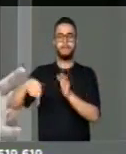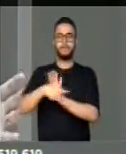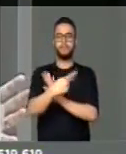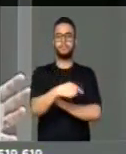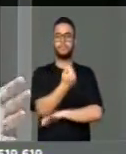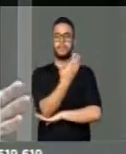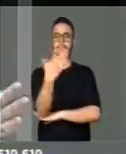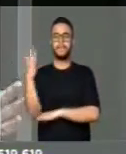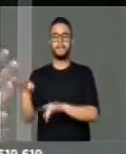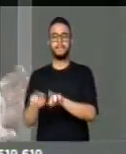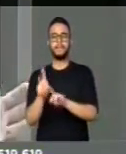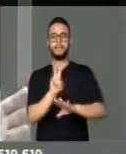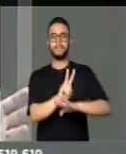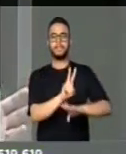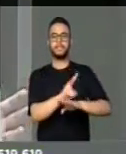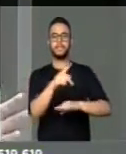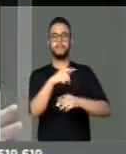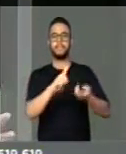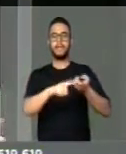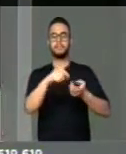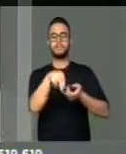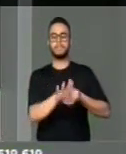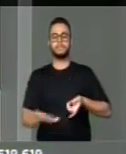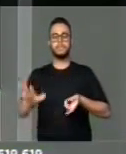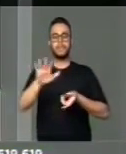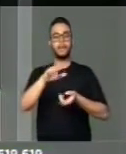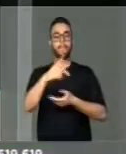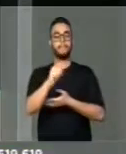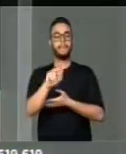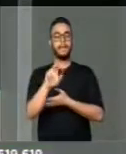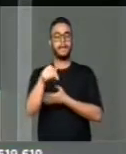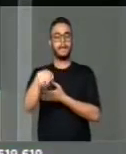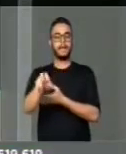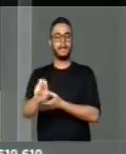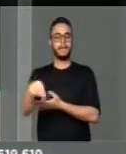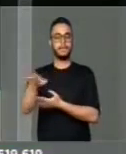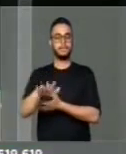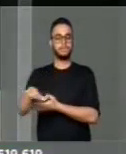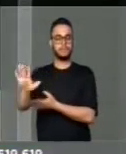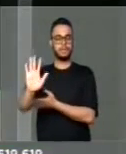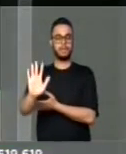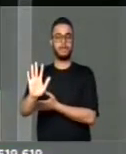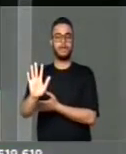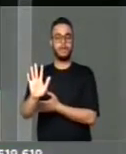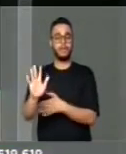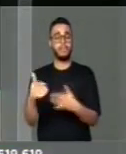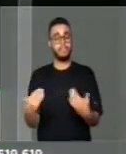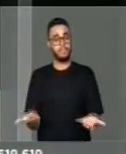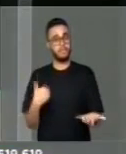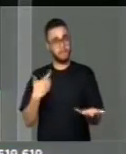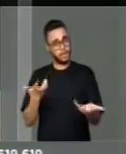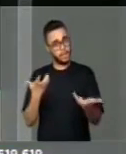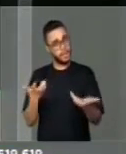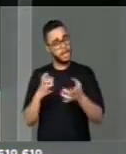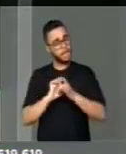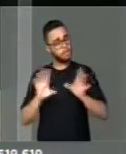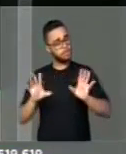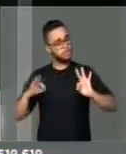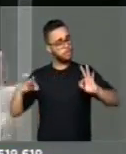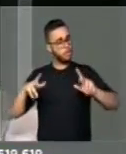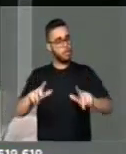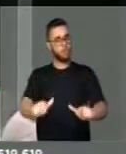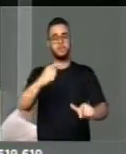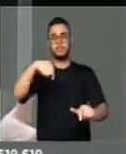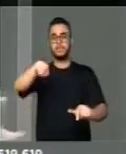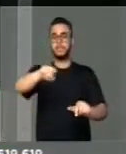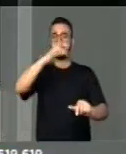preservação do Parque Nacional da Serra da Capivara. Eu aqui, senhor presidente, quero me colocar à disposição de todas as